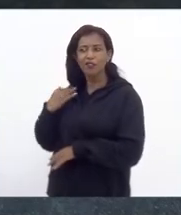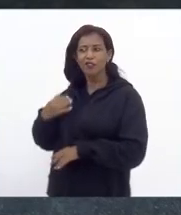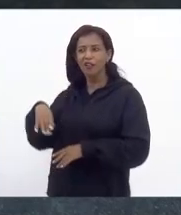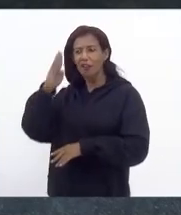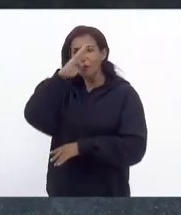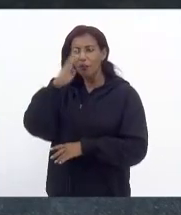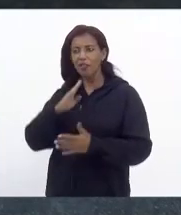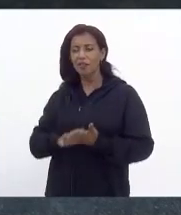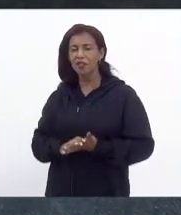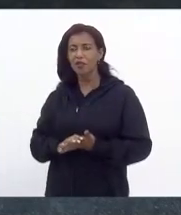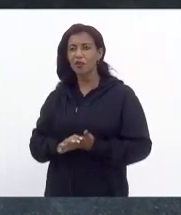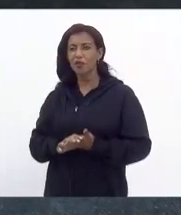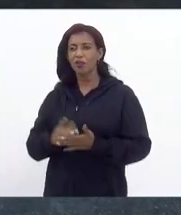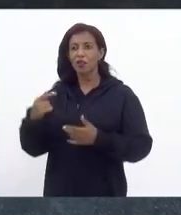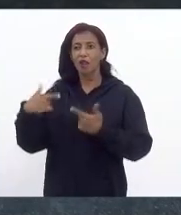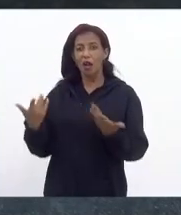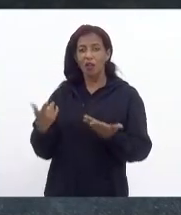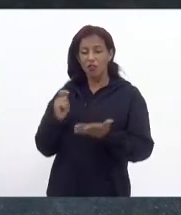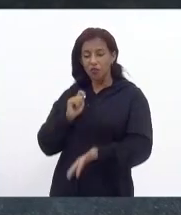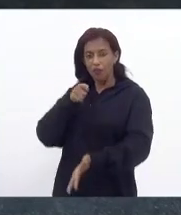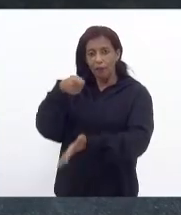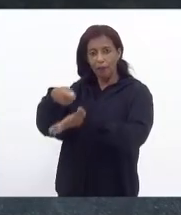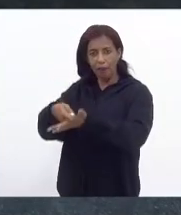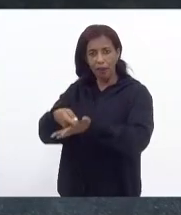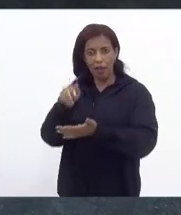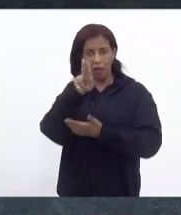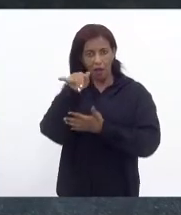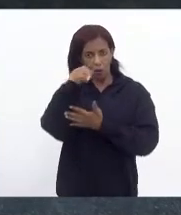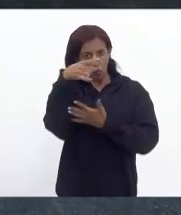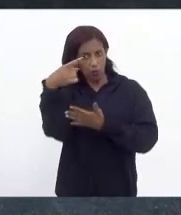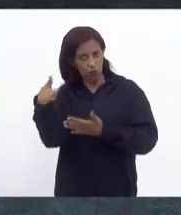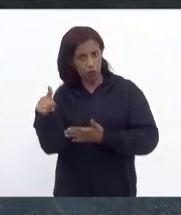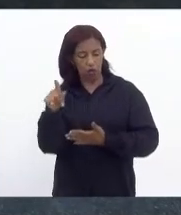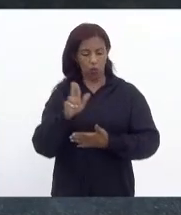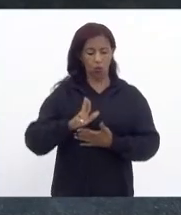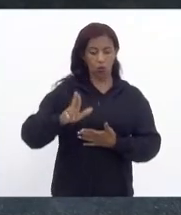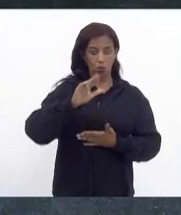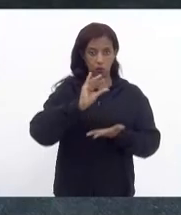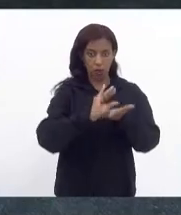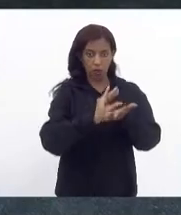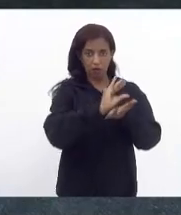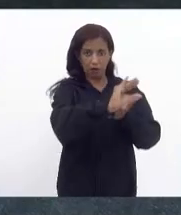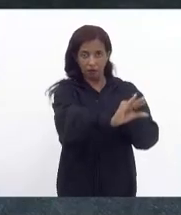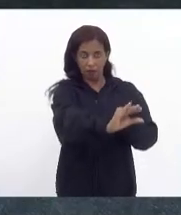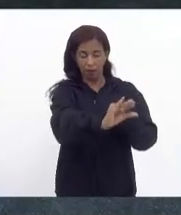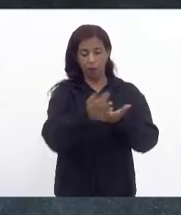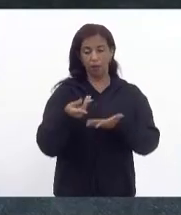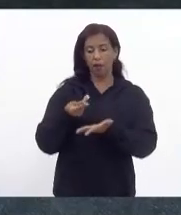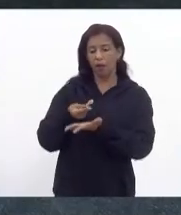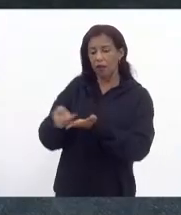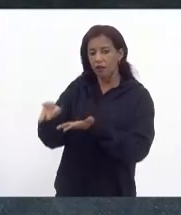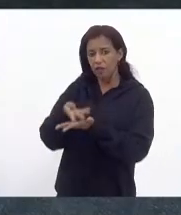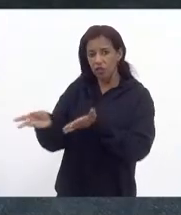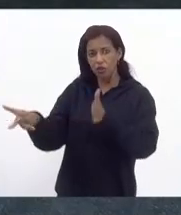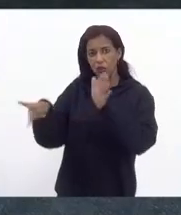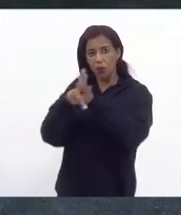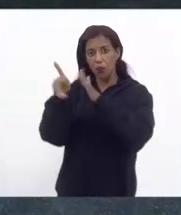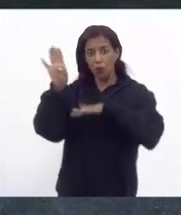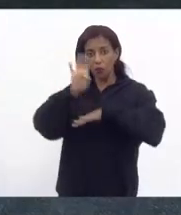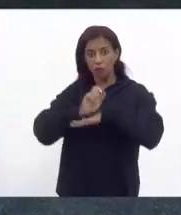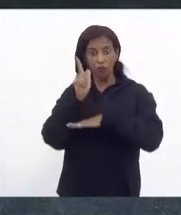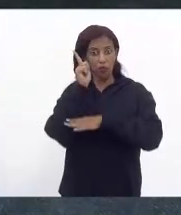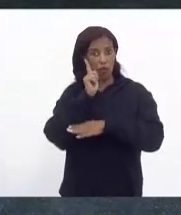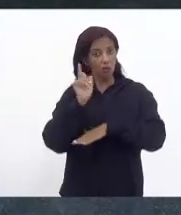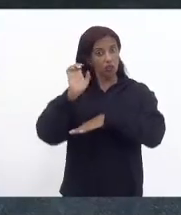se o estado do Rio de em vez de pagar a União usa esse recurso para investir no estado ganha o